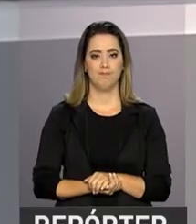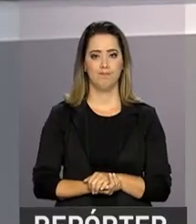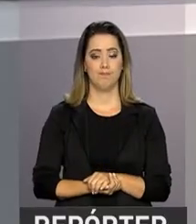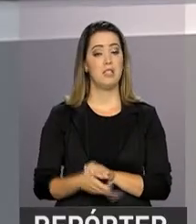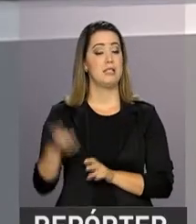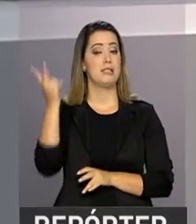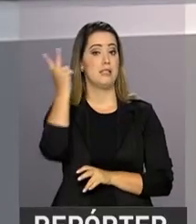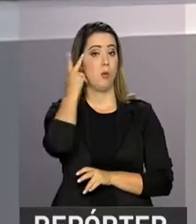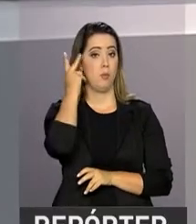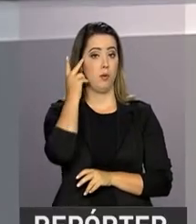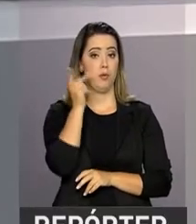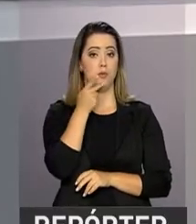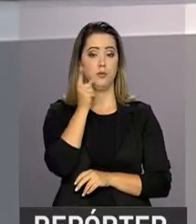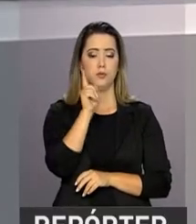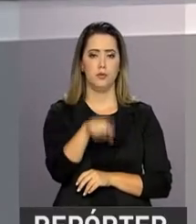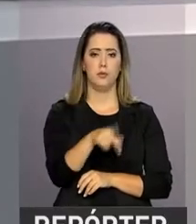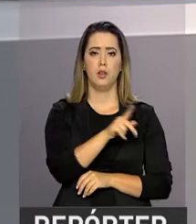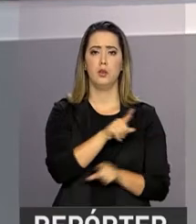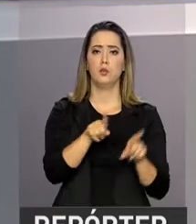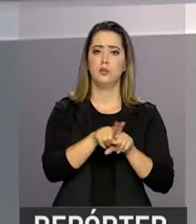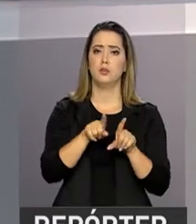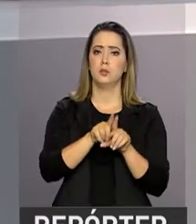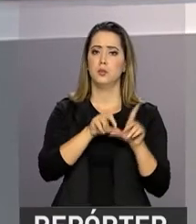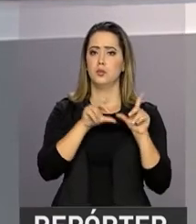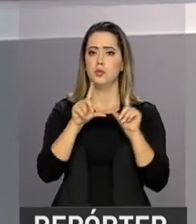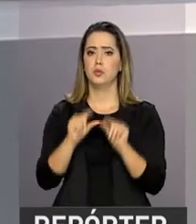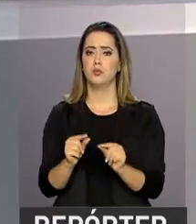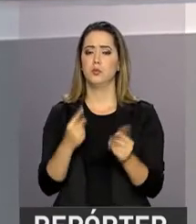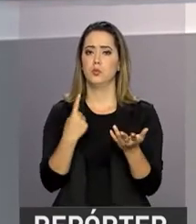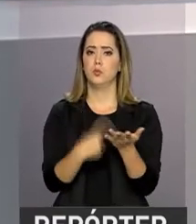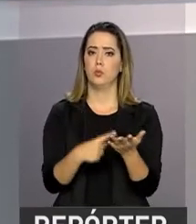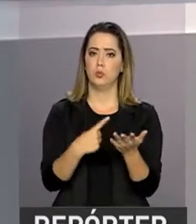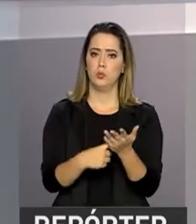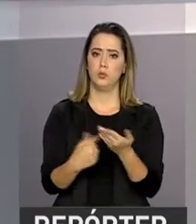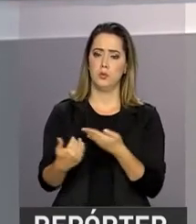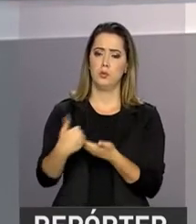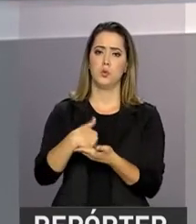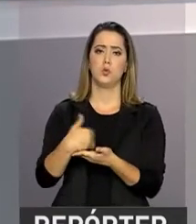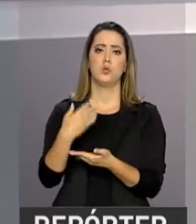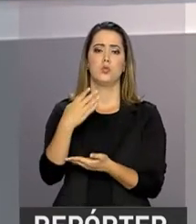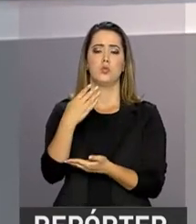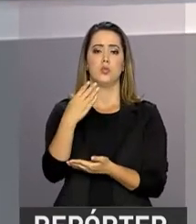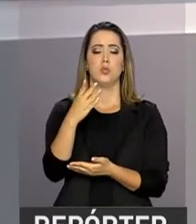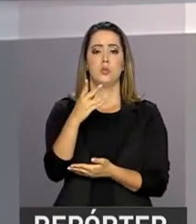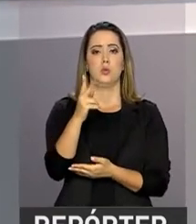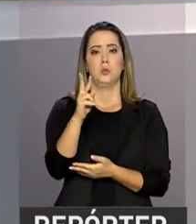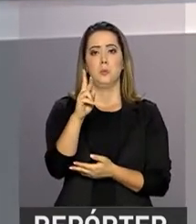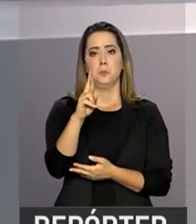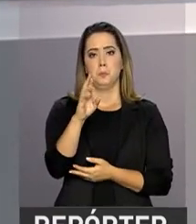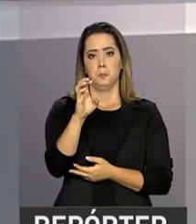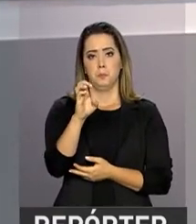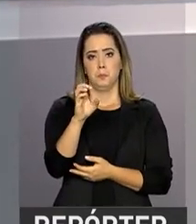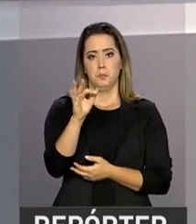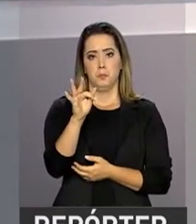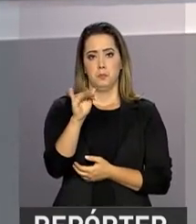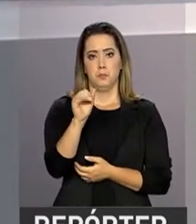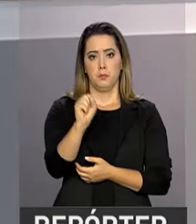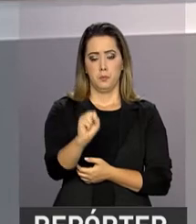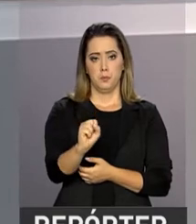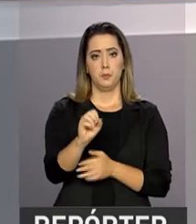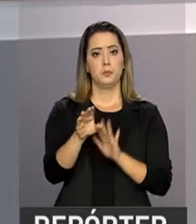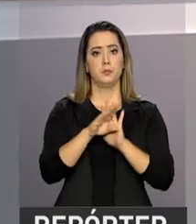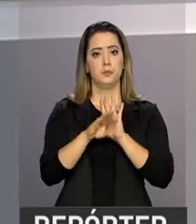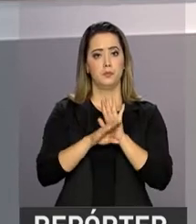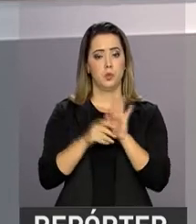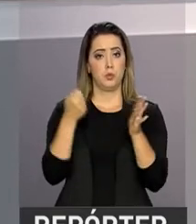na capital paulista, o presidente Michel Temer afirmou que a baixa adesão de empresas ao Refis, o programa de refinanciamento das dívidas